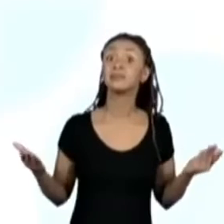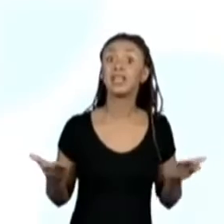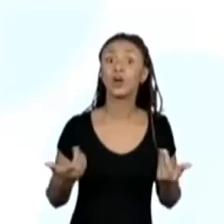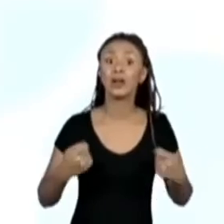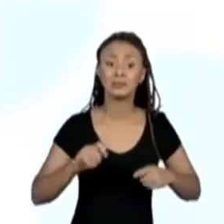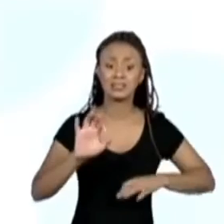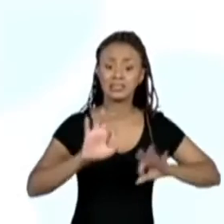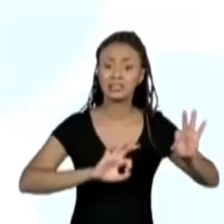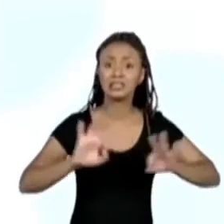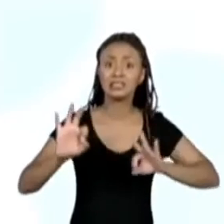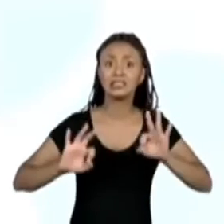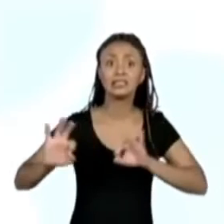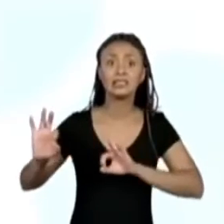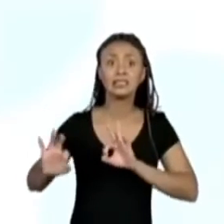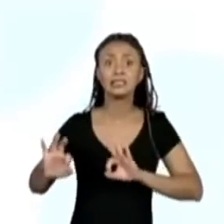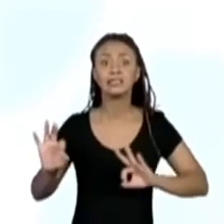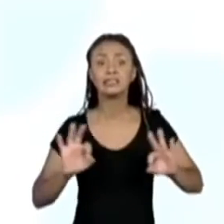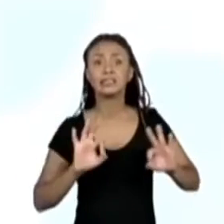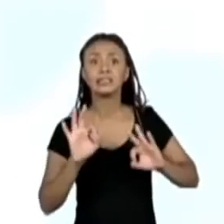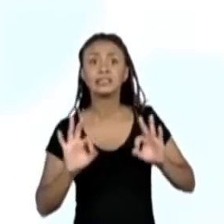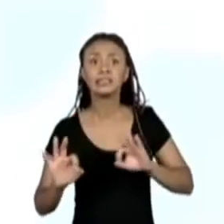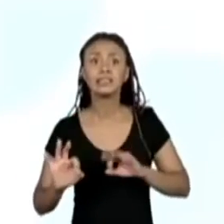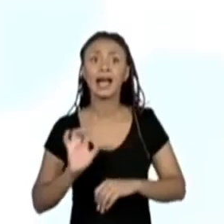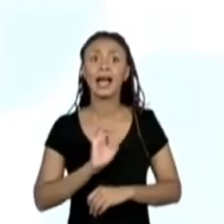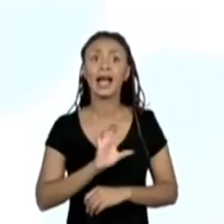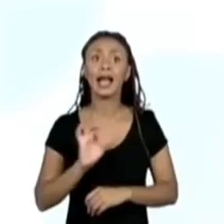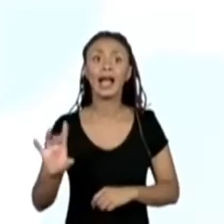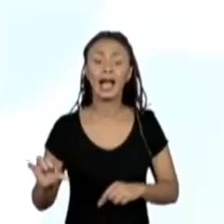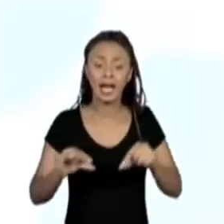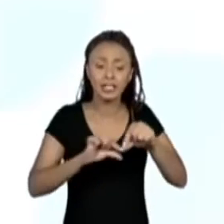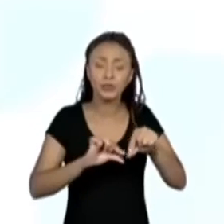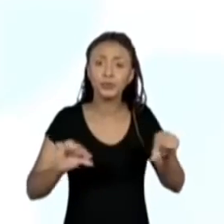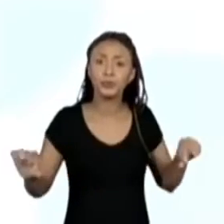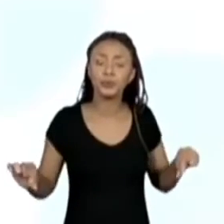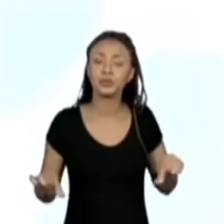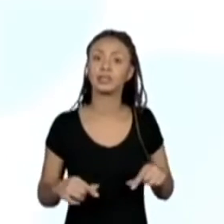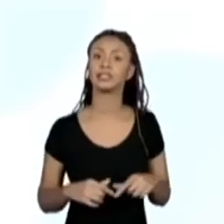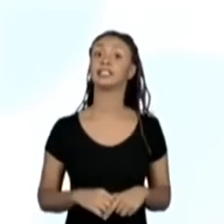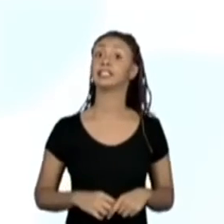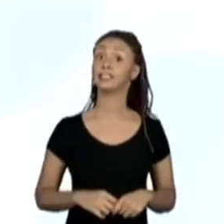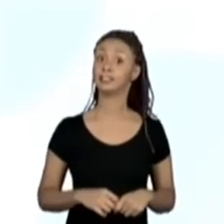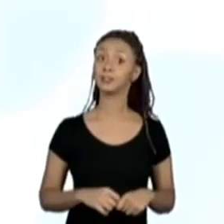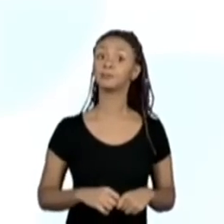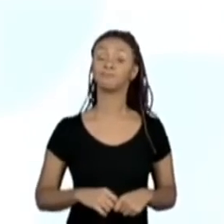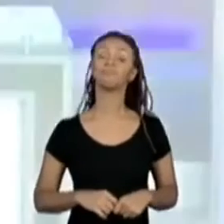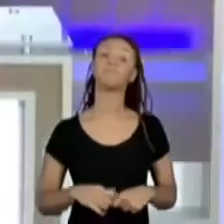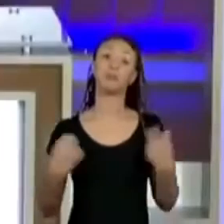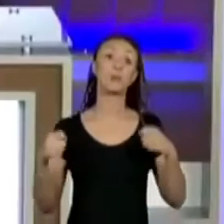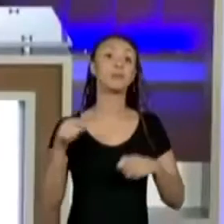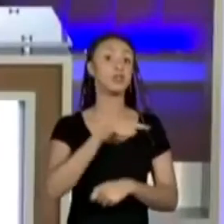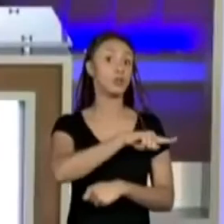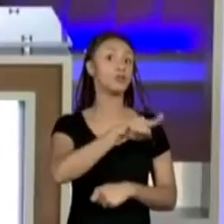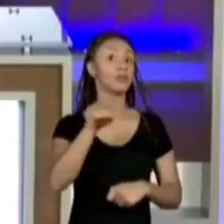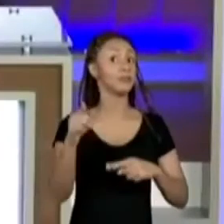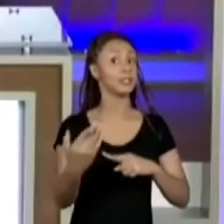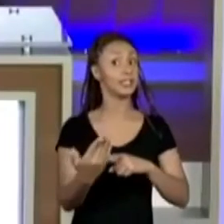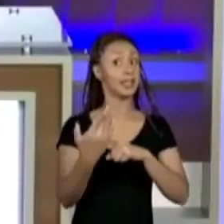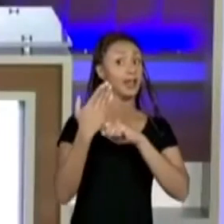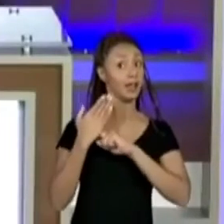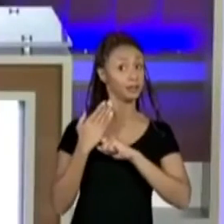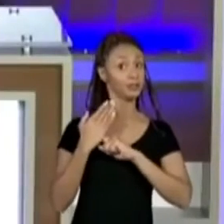organizar essas fitas. Olha só. E eu vou precisar da ajuda de vocês.